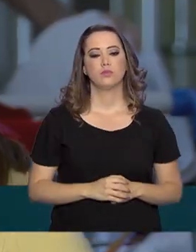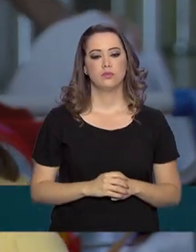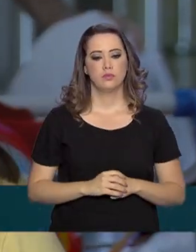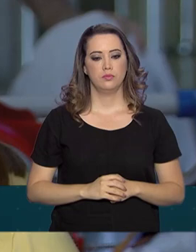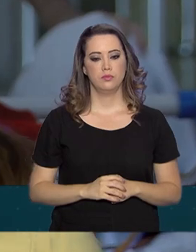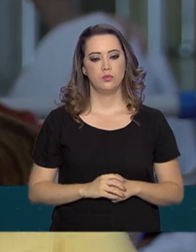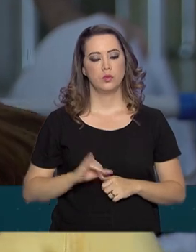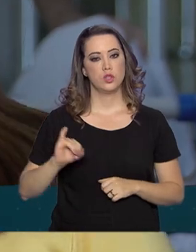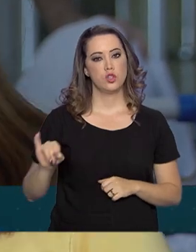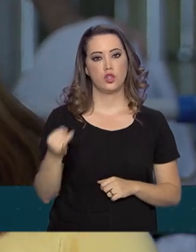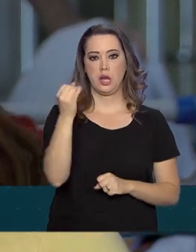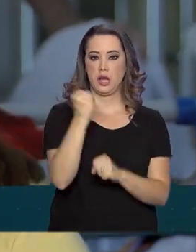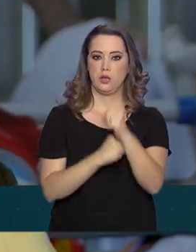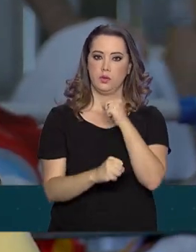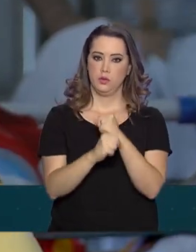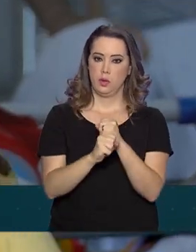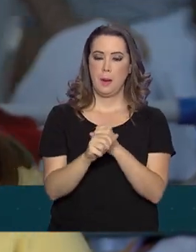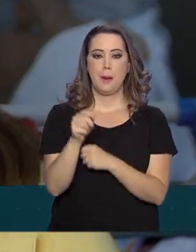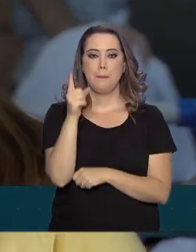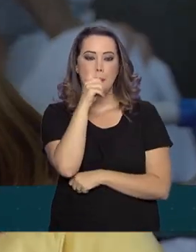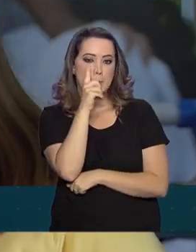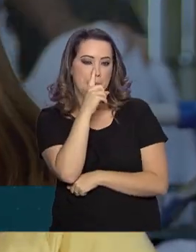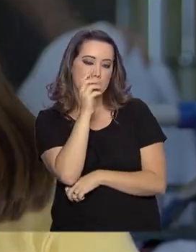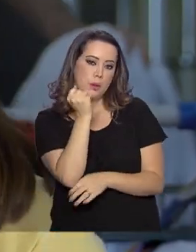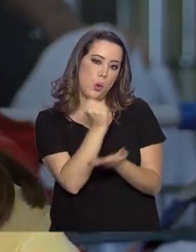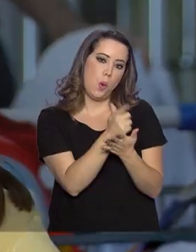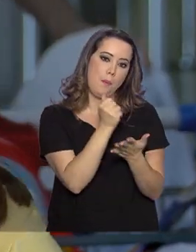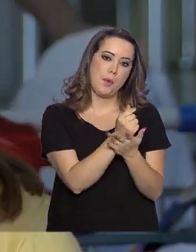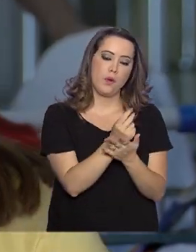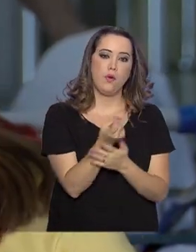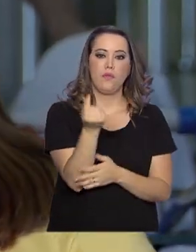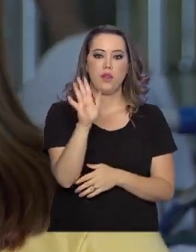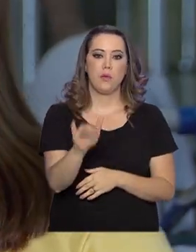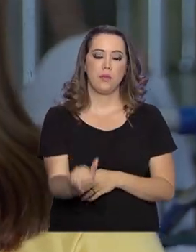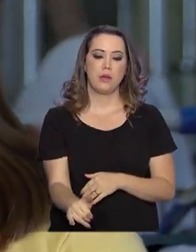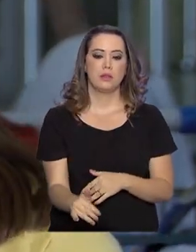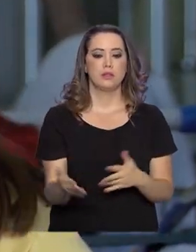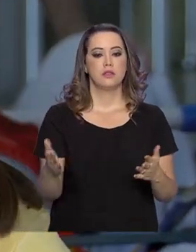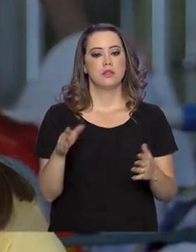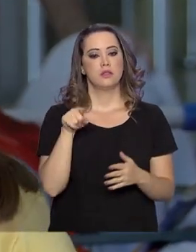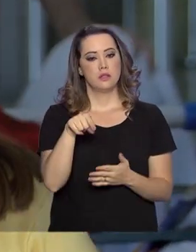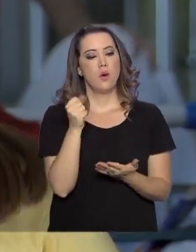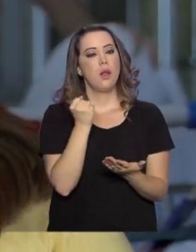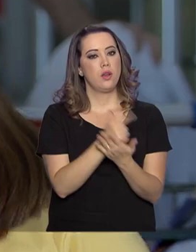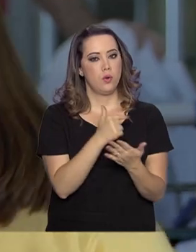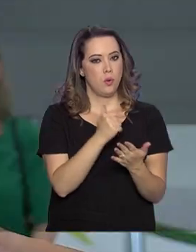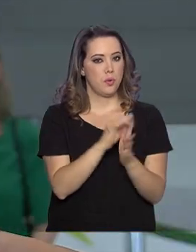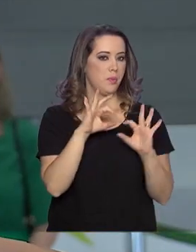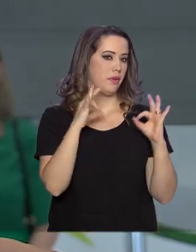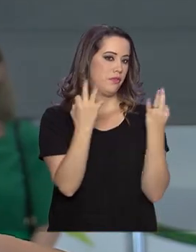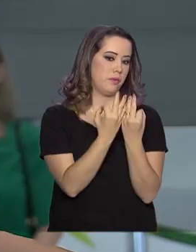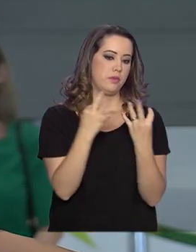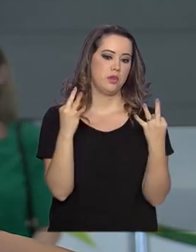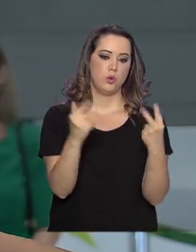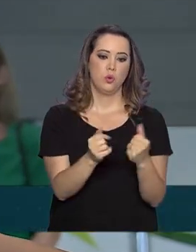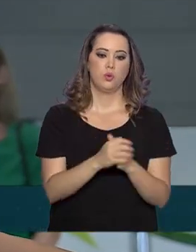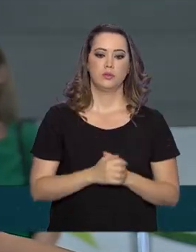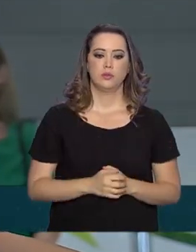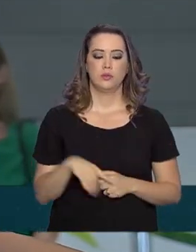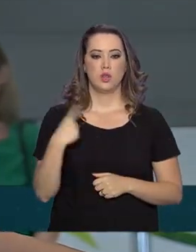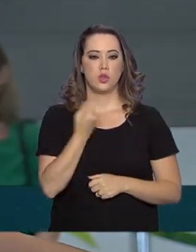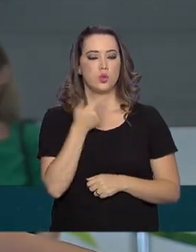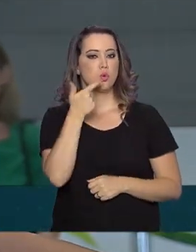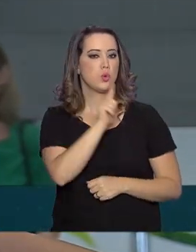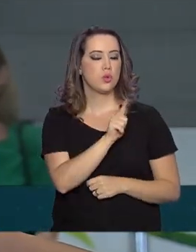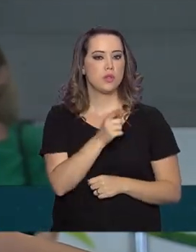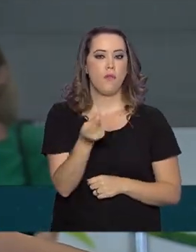passado, a mamãe comprou passagem e estava muito barato. Aí ela comprou para a família toda. A gente achou uma promoção de